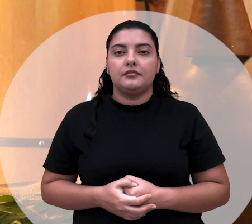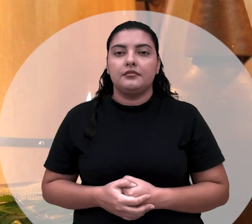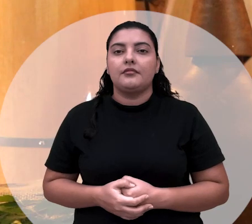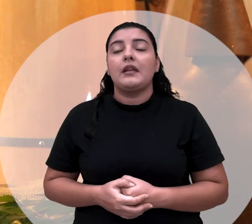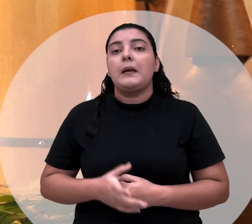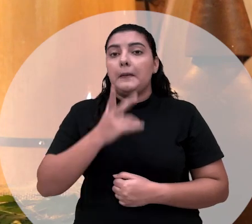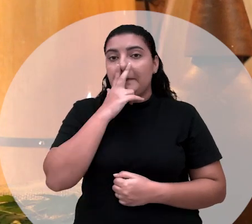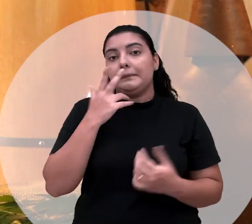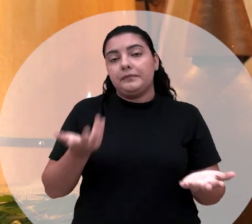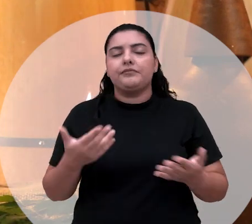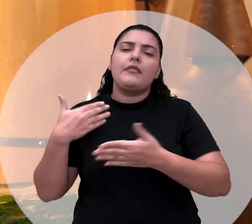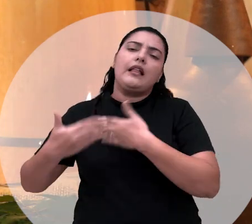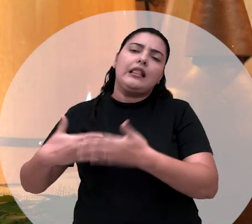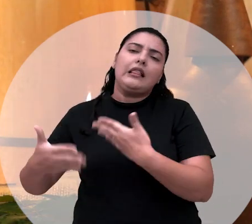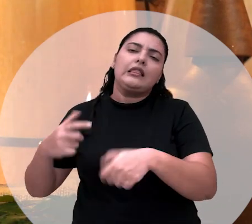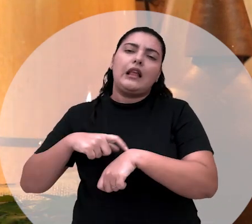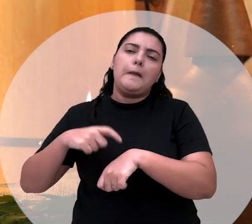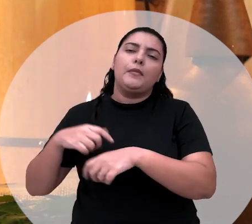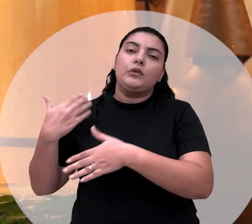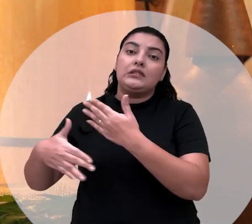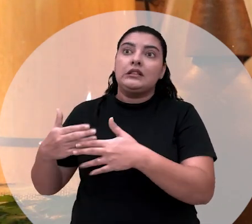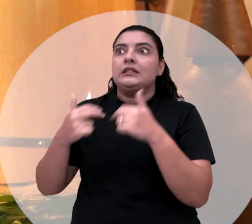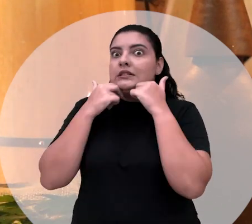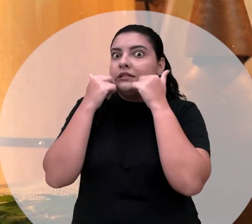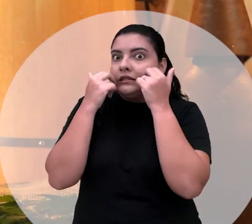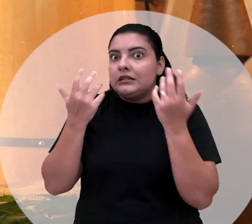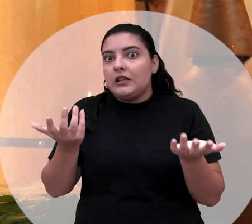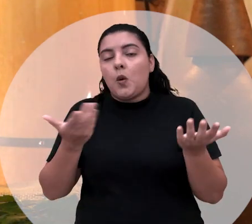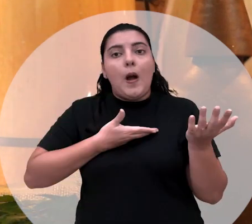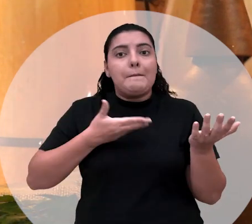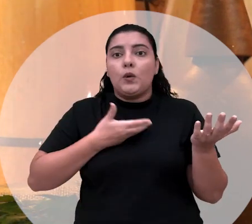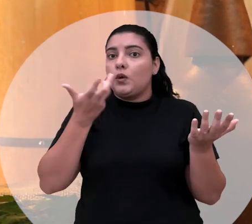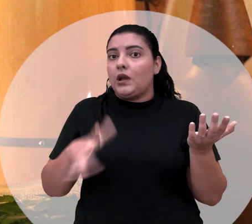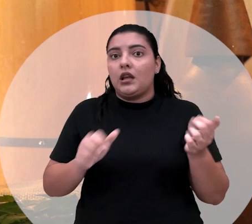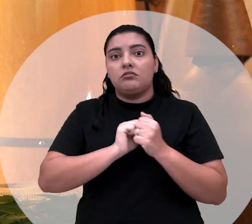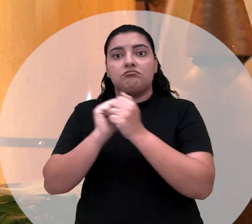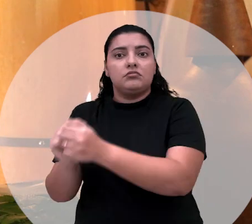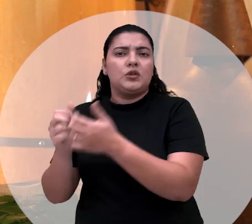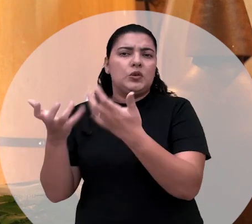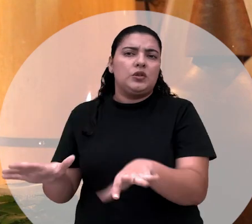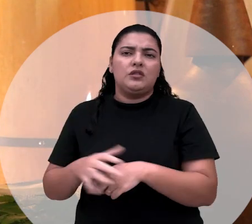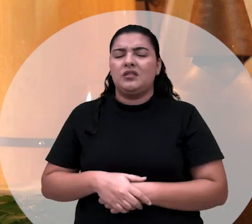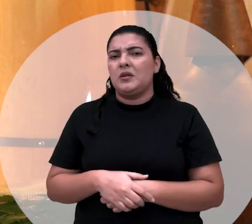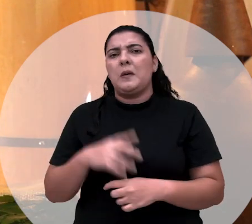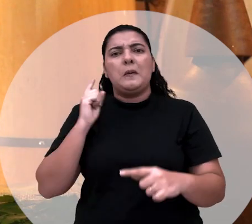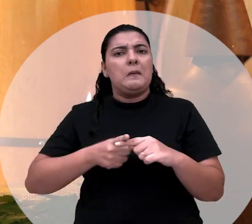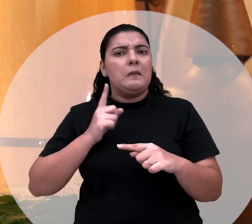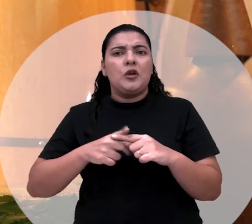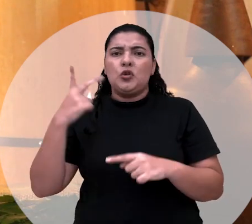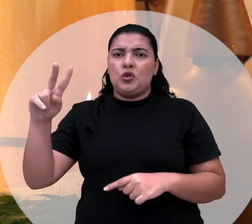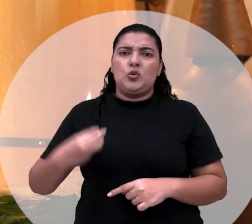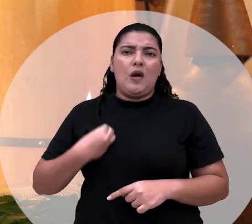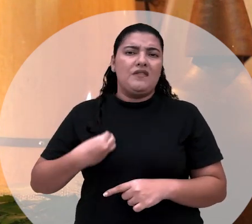Essa educação. Aí, com o passar do tempo, de tanto passar a vergonha, os meus amigos não queriam mais ir comigo. Não, a não vai mais discutir, não. Porque a vida